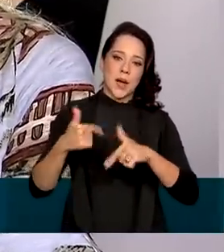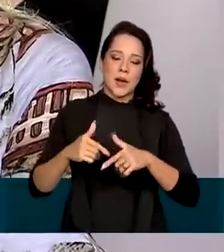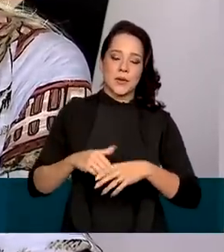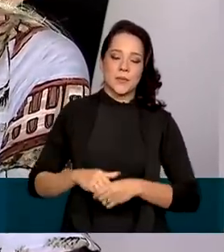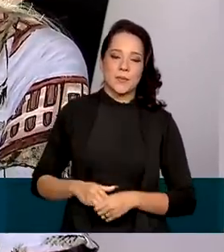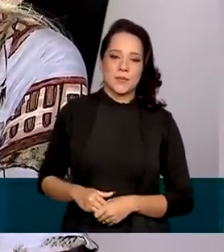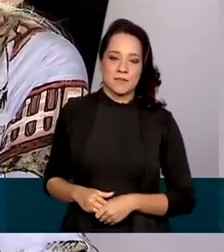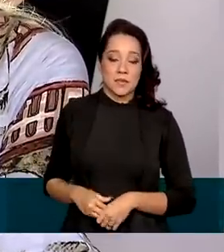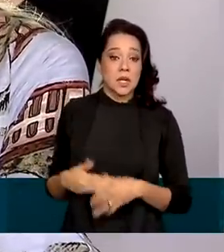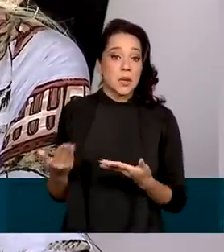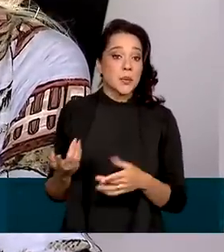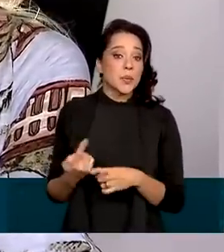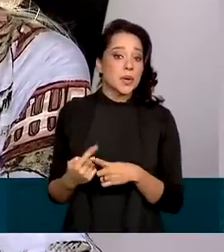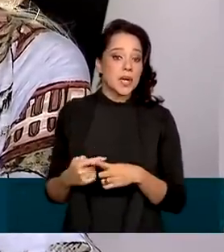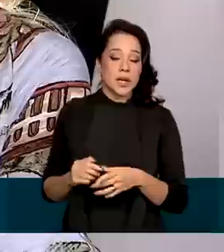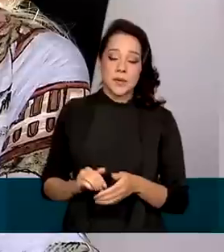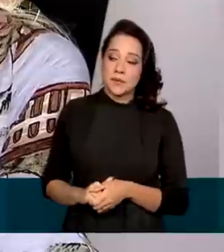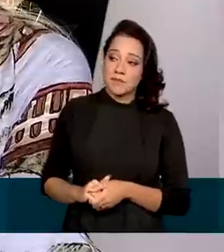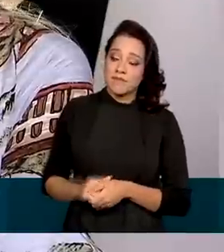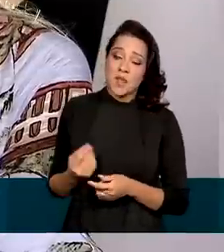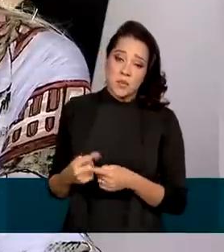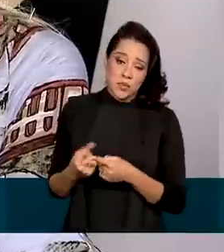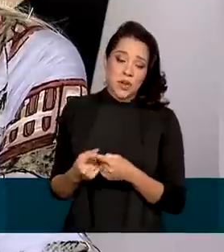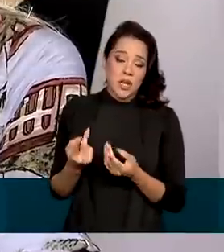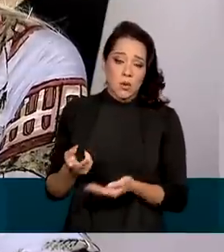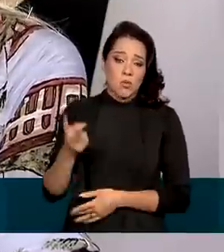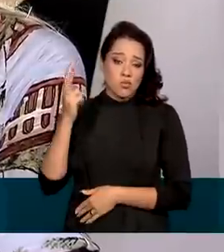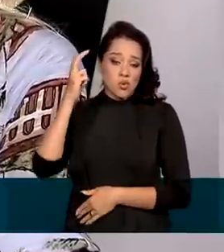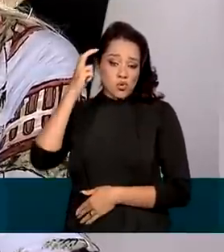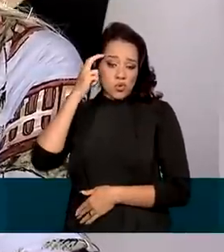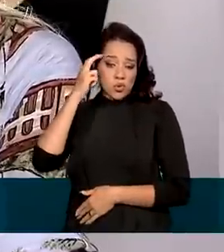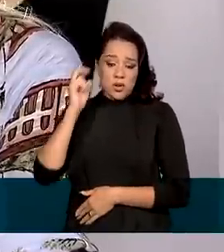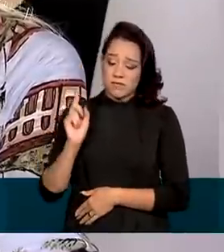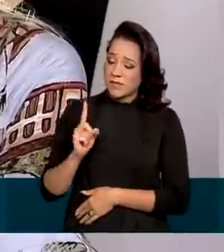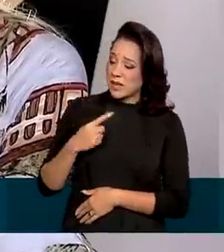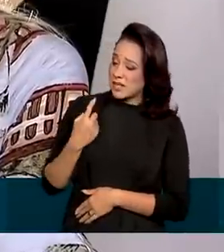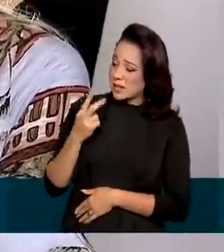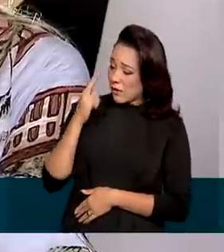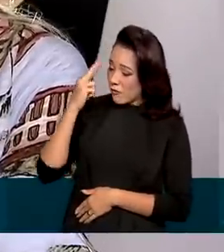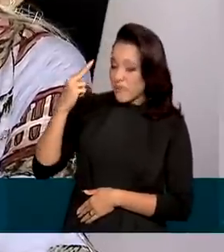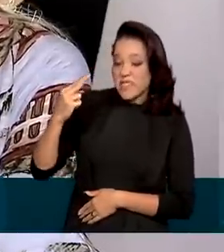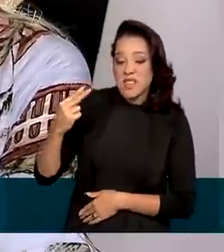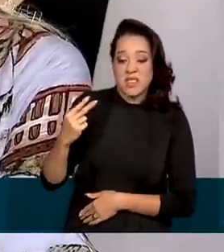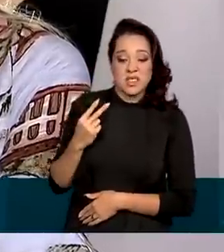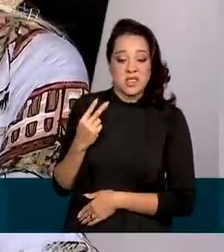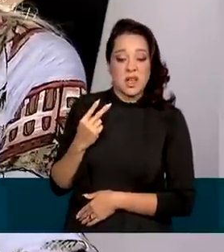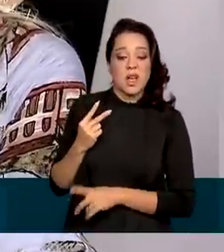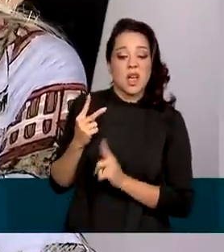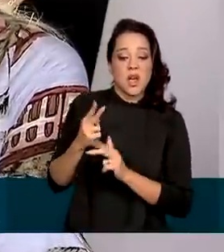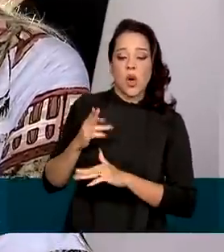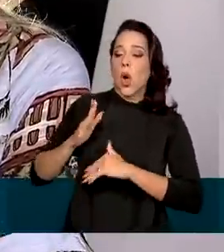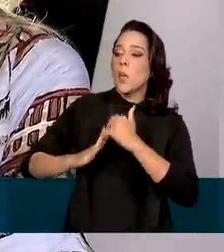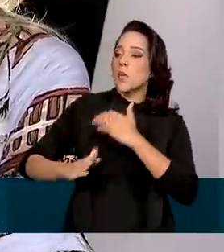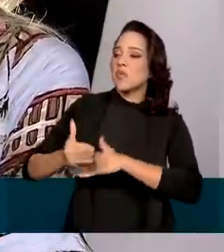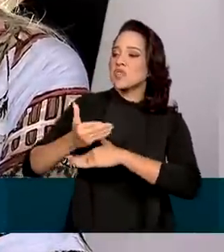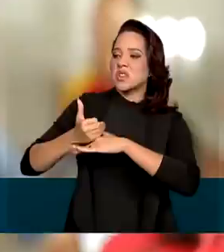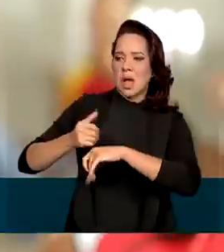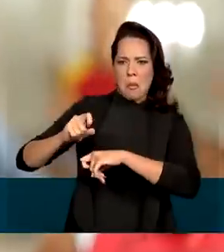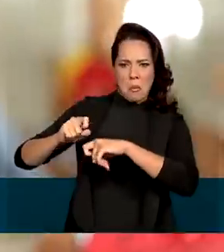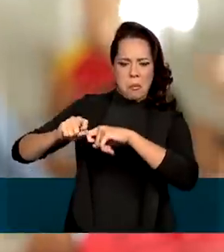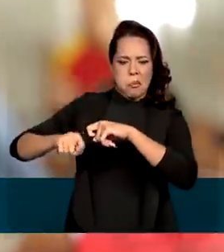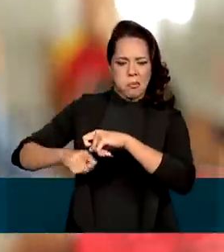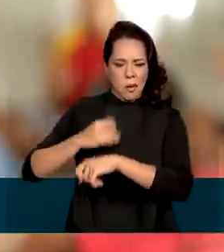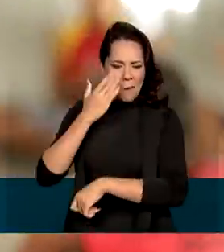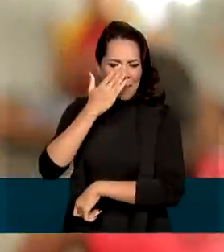Por quê? Porque culturalmente nós somos vistas ainda como profissionais do sexo.